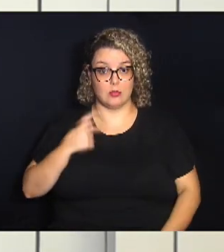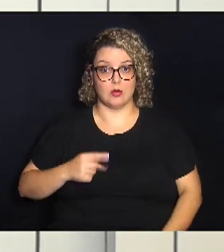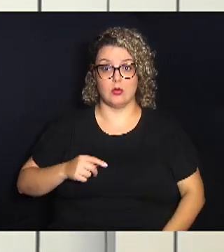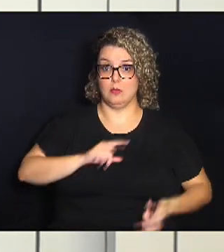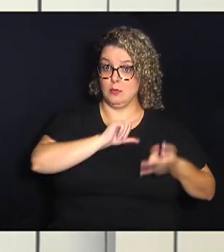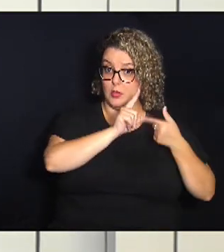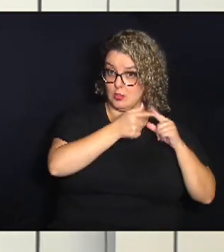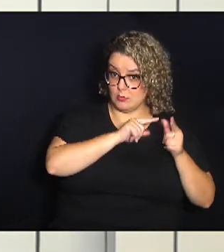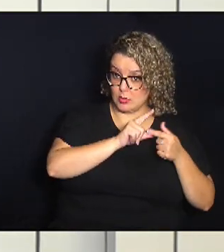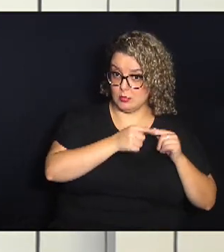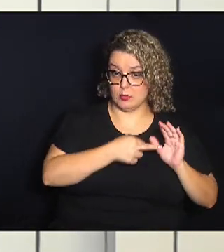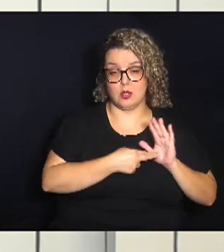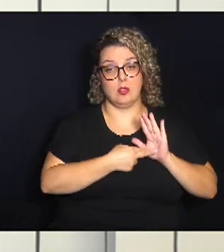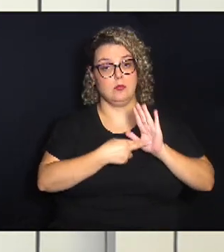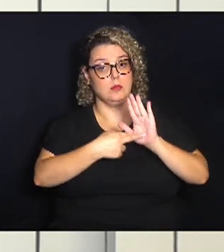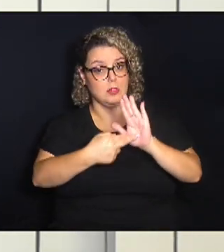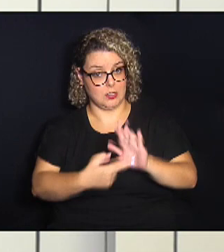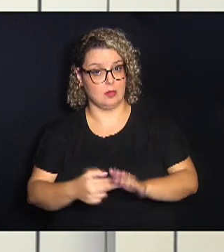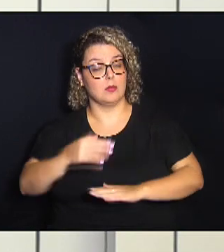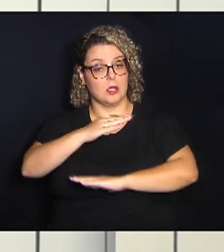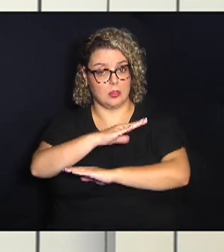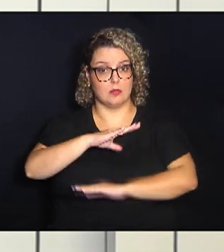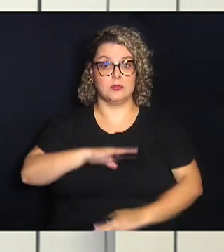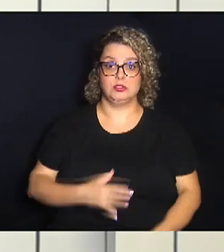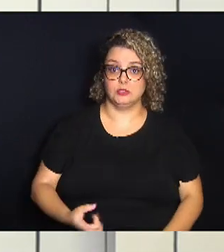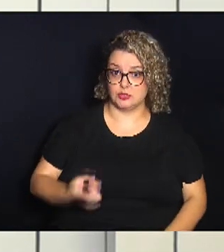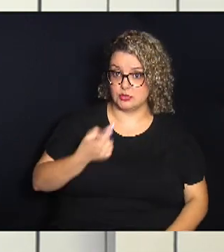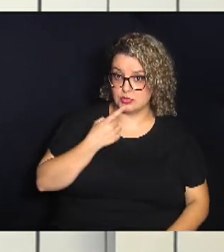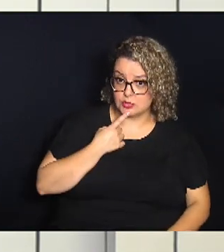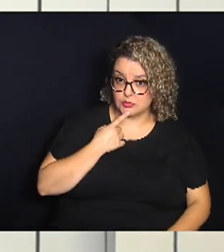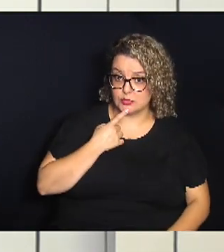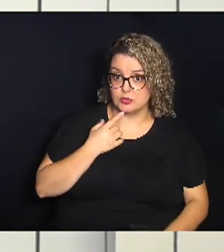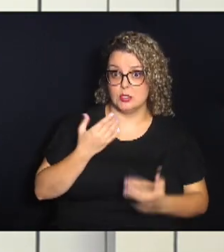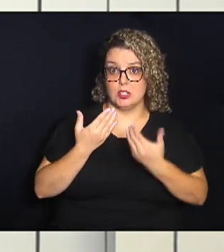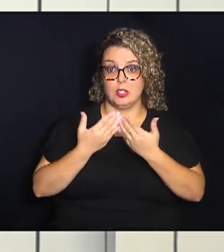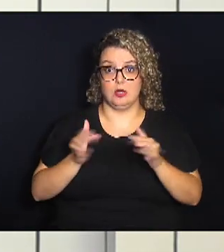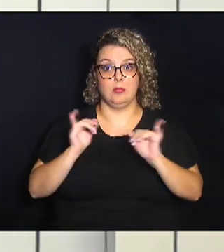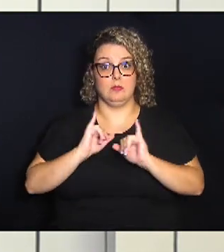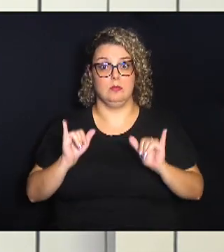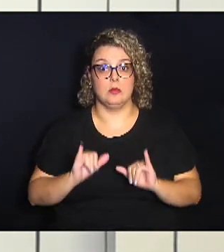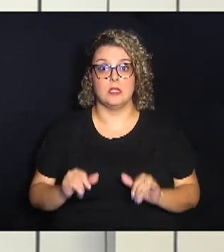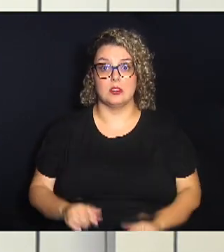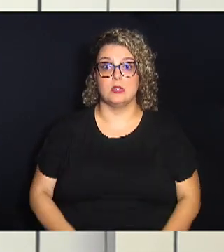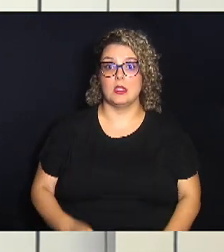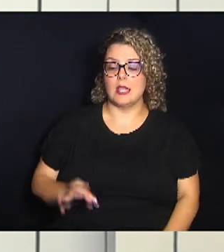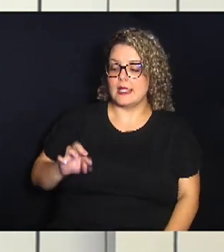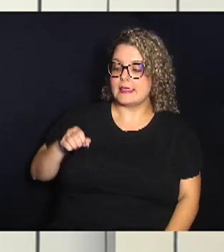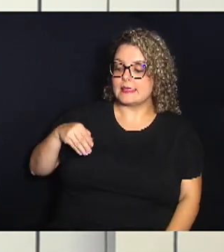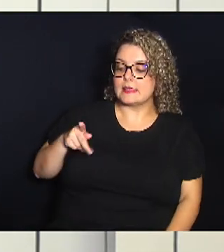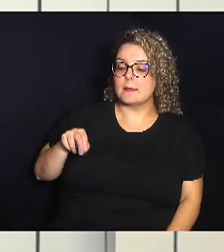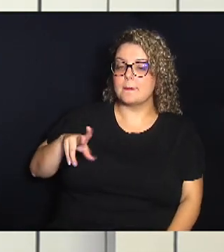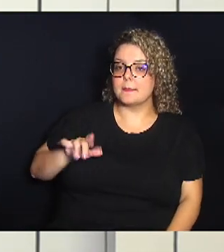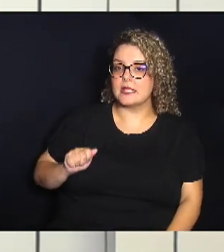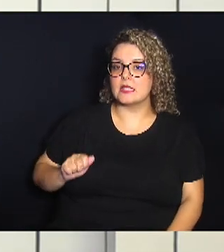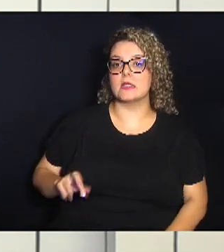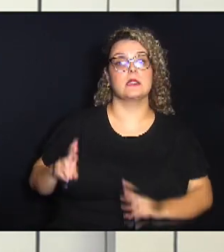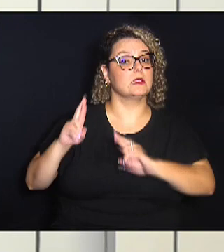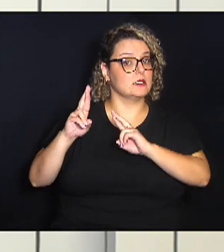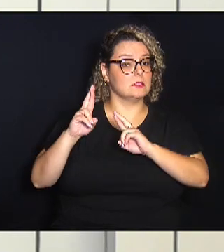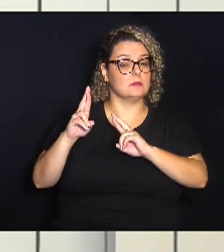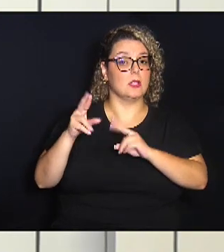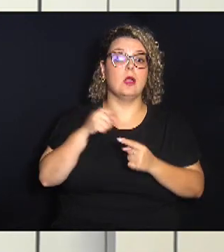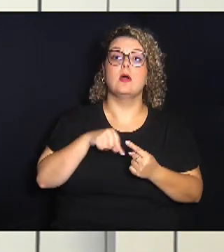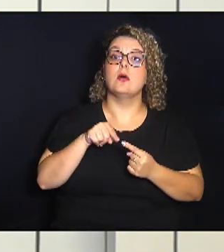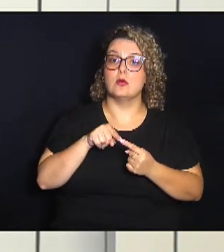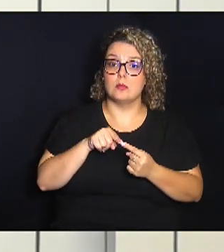Jaime, representando a Câmara Municipal de Campinas, abriu a campanha Tampinha da Esperança, com o objetivo de